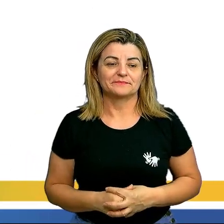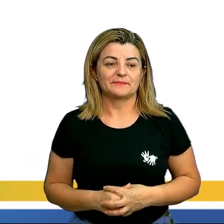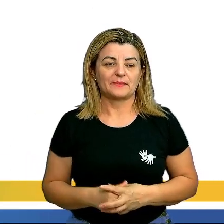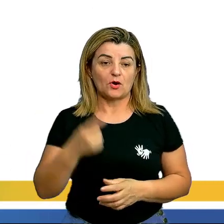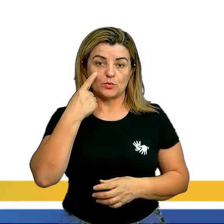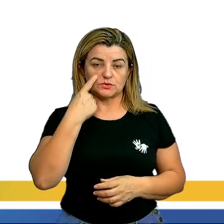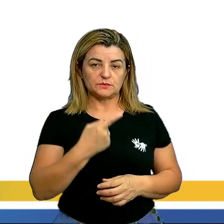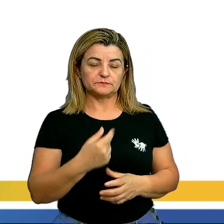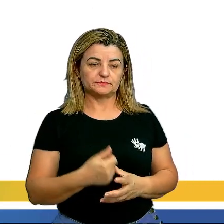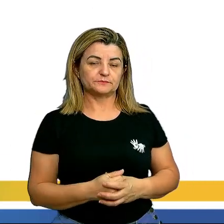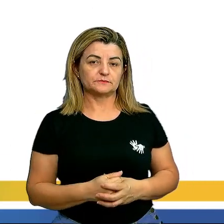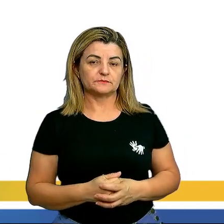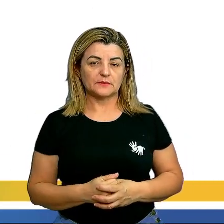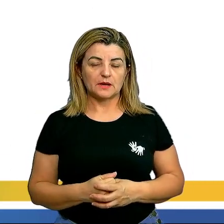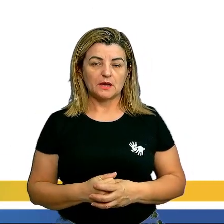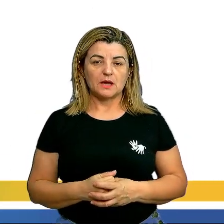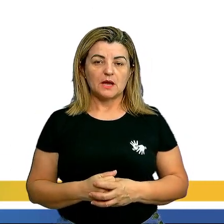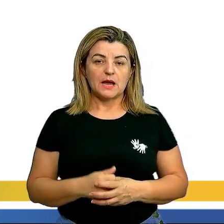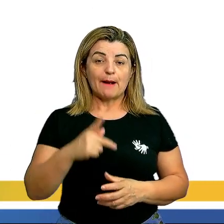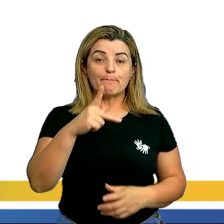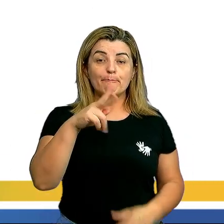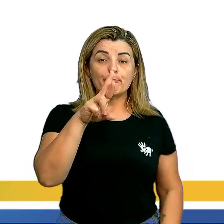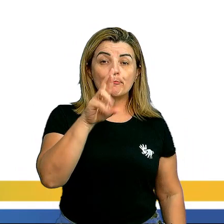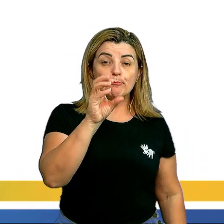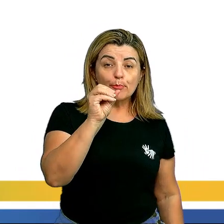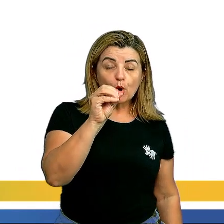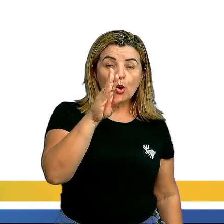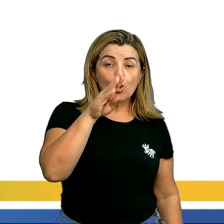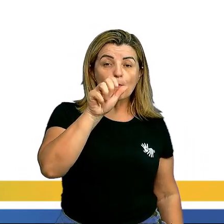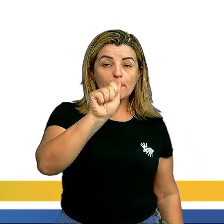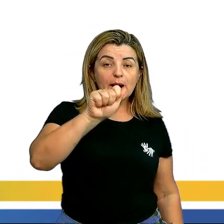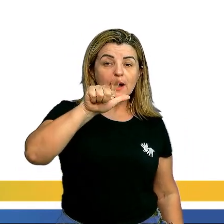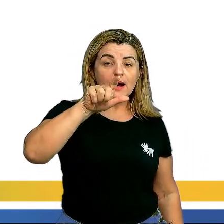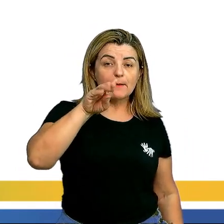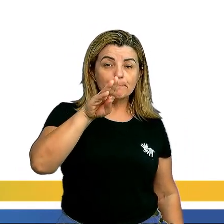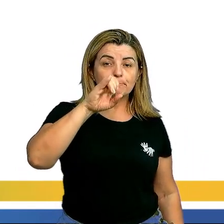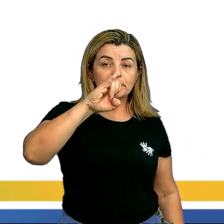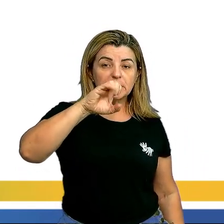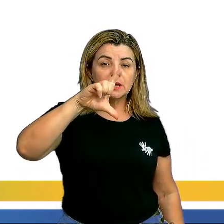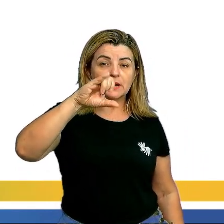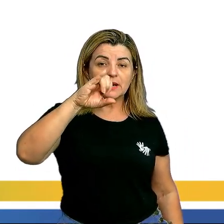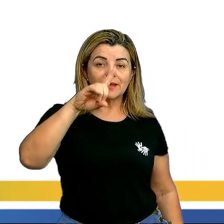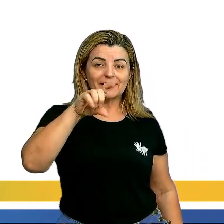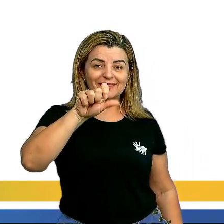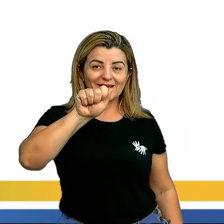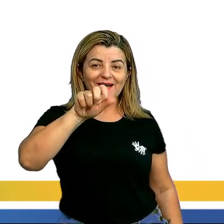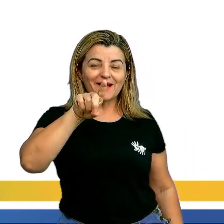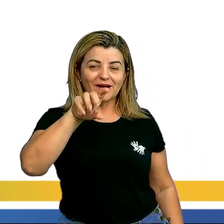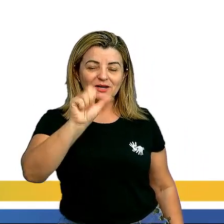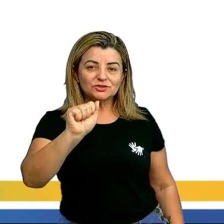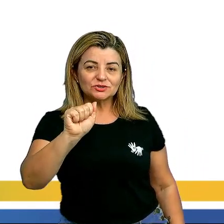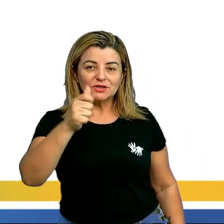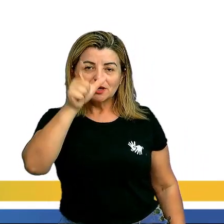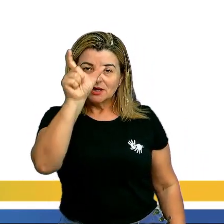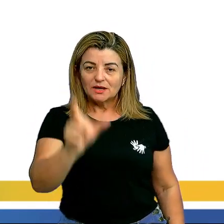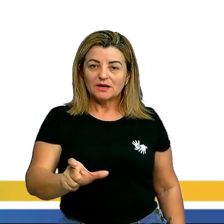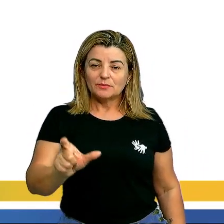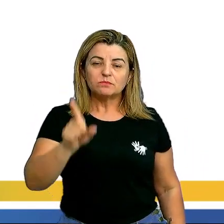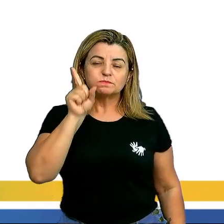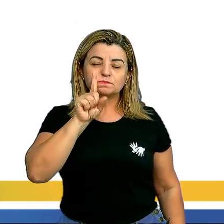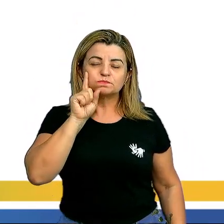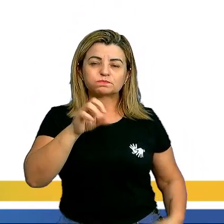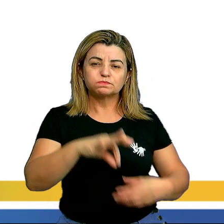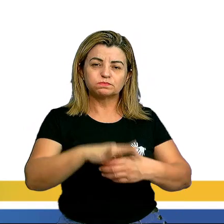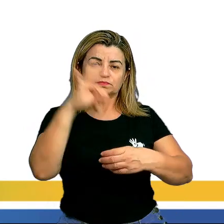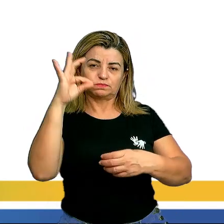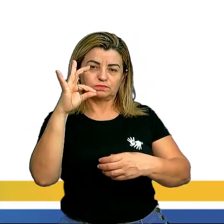Olha só. A probabilidade de um americano sorteado ser internauta é dada